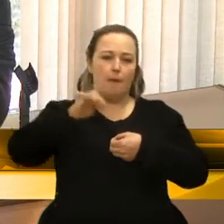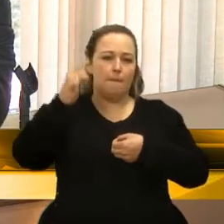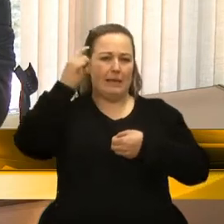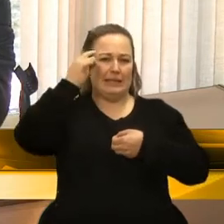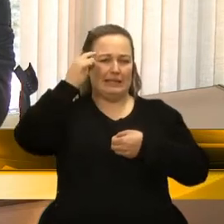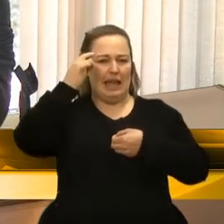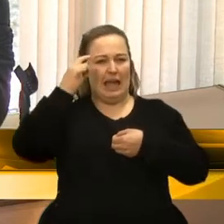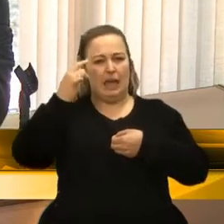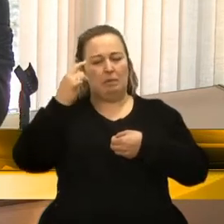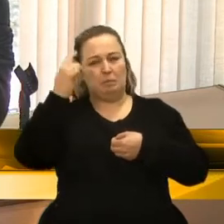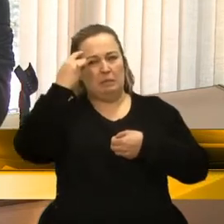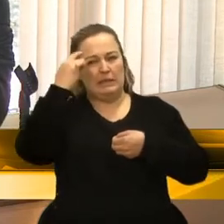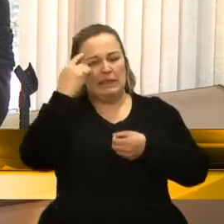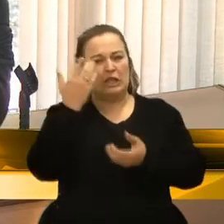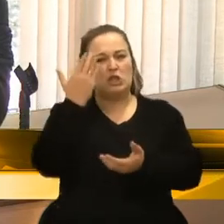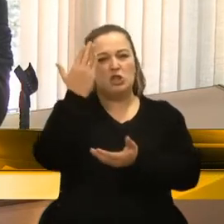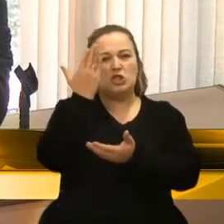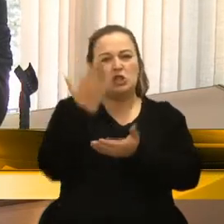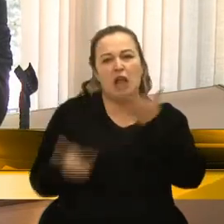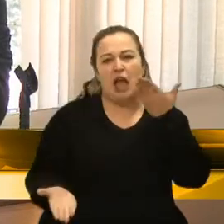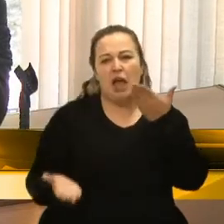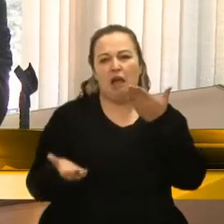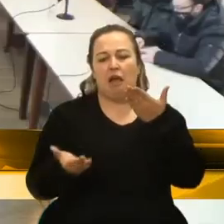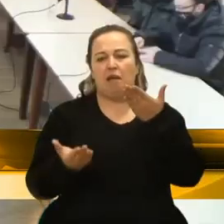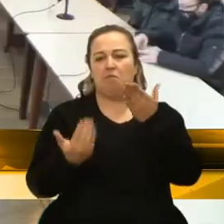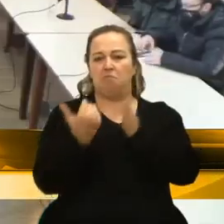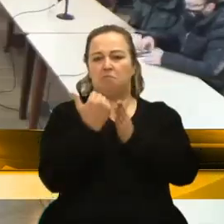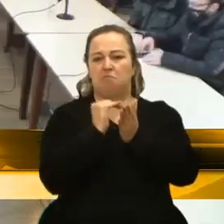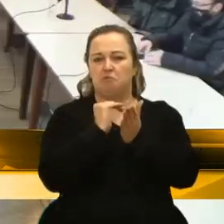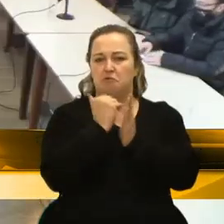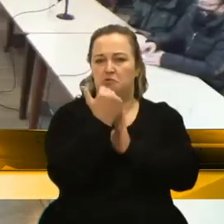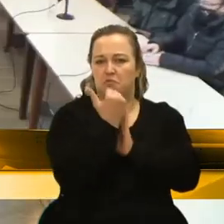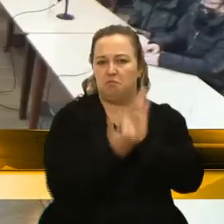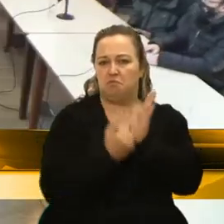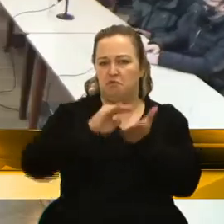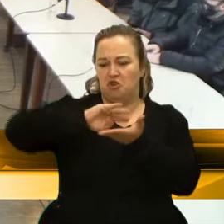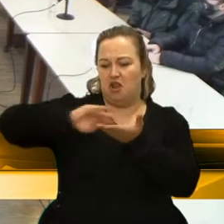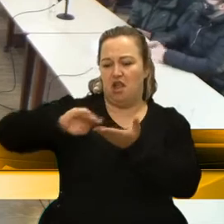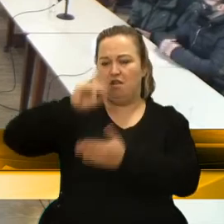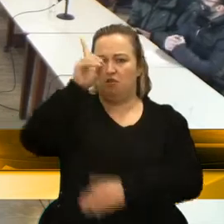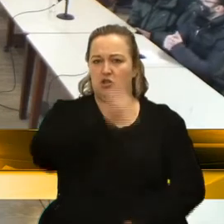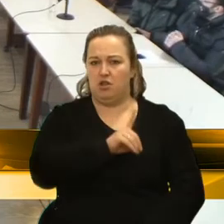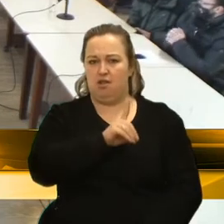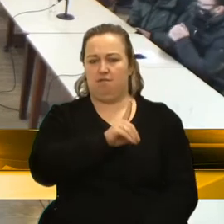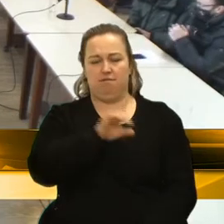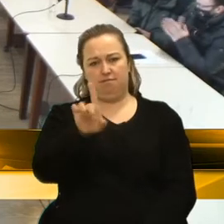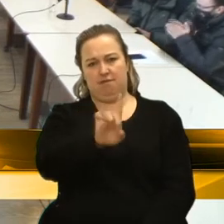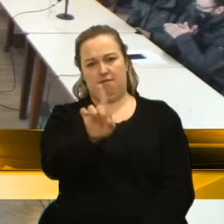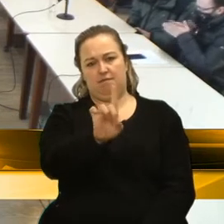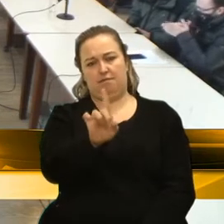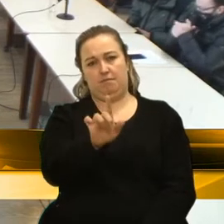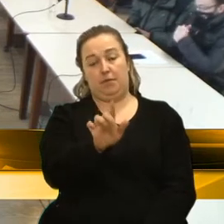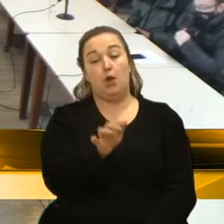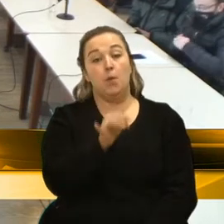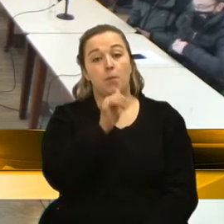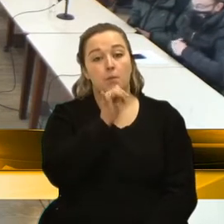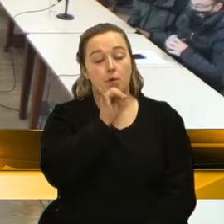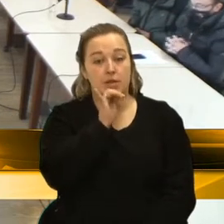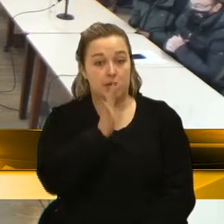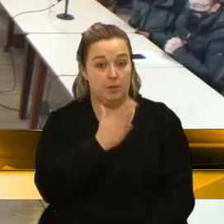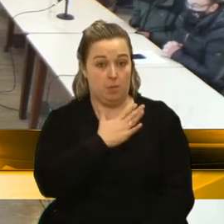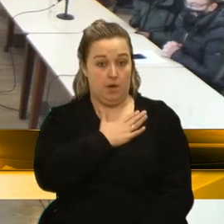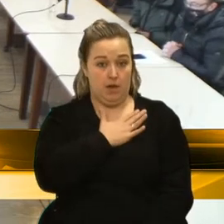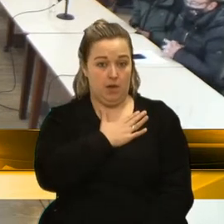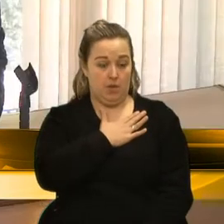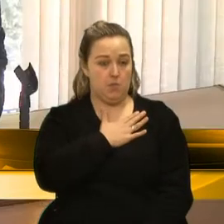direitos de servidor. Em nenhum momento... Direitos adquiridos. Inclusive, no meu caso, a luta sempre